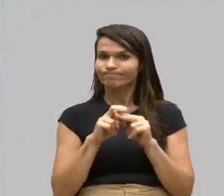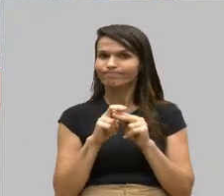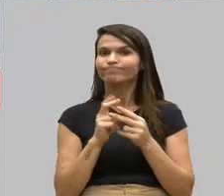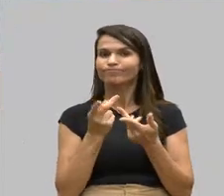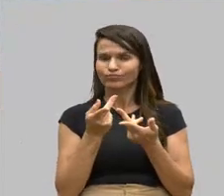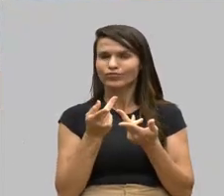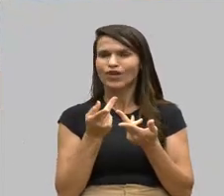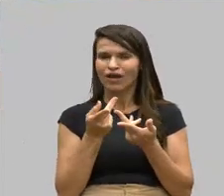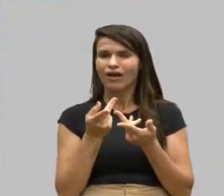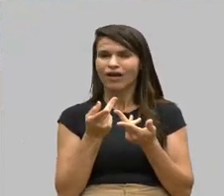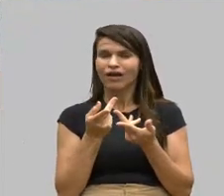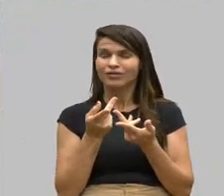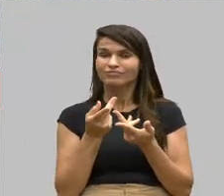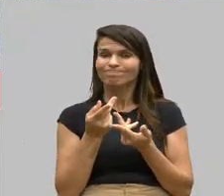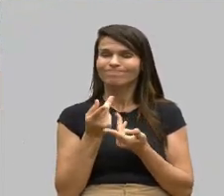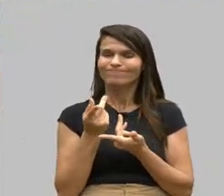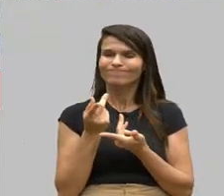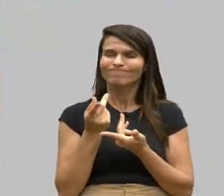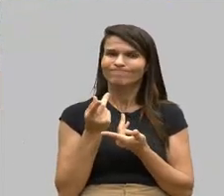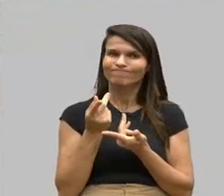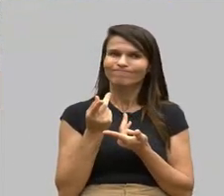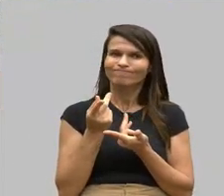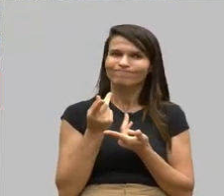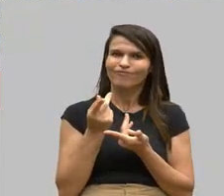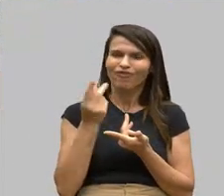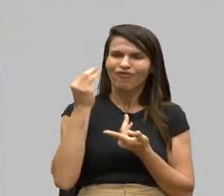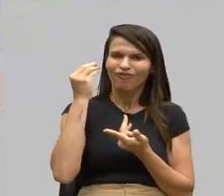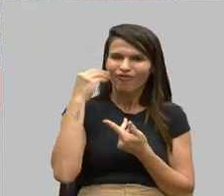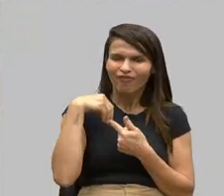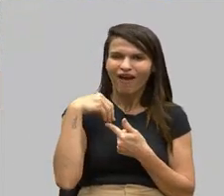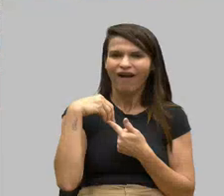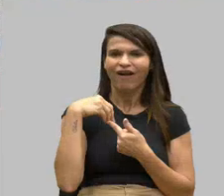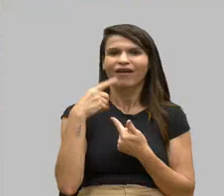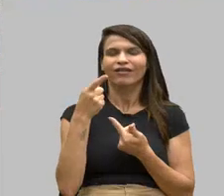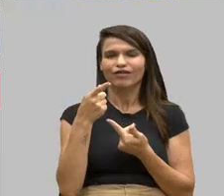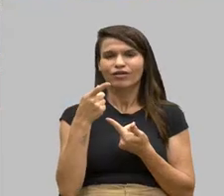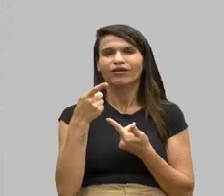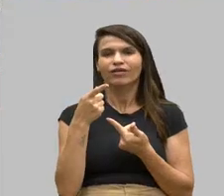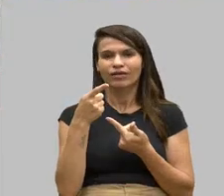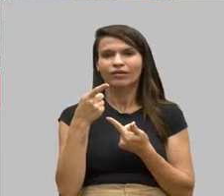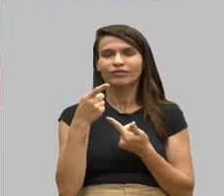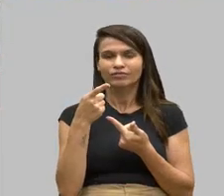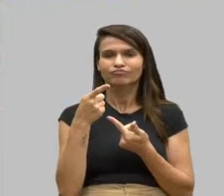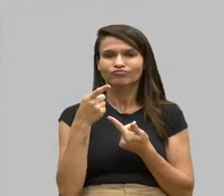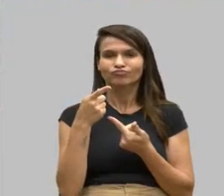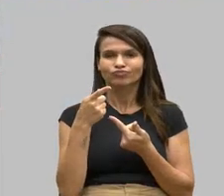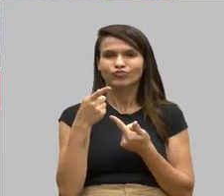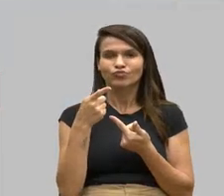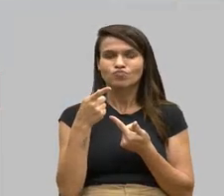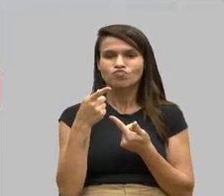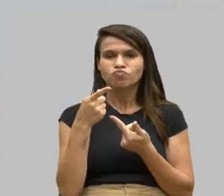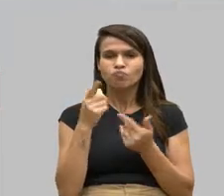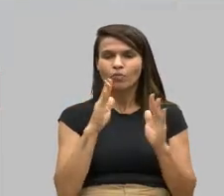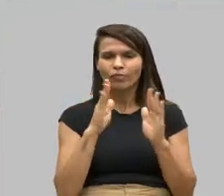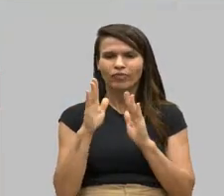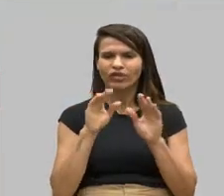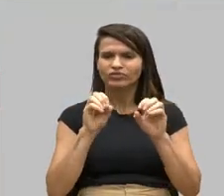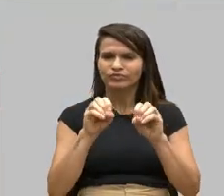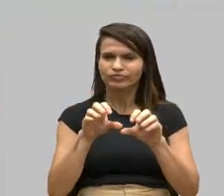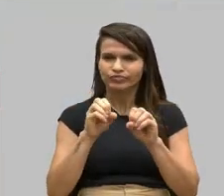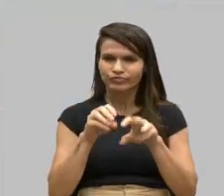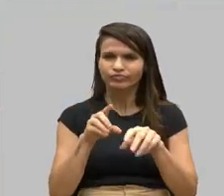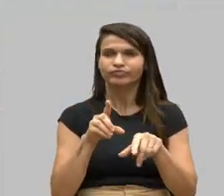alfabetização. Professor, não faz milagre. Nós temos que ter mudanças, N fatores,